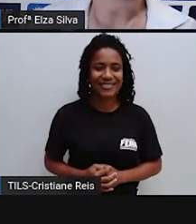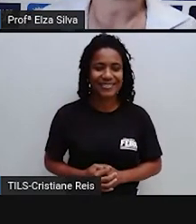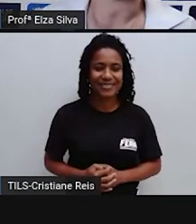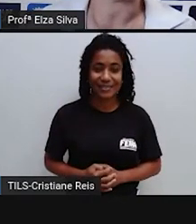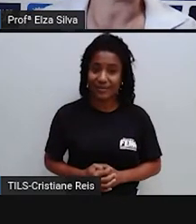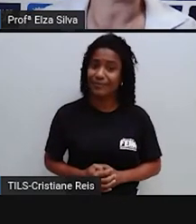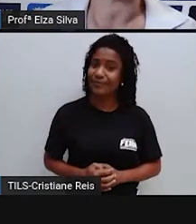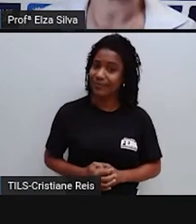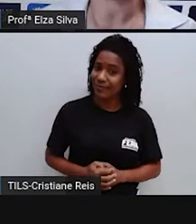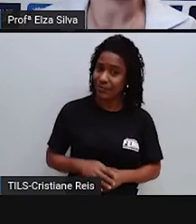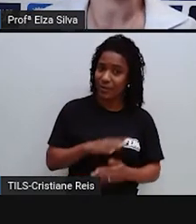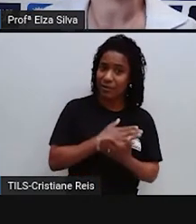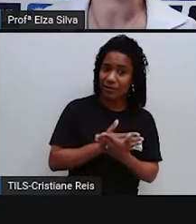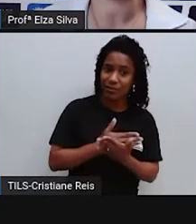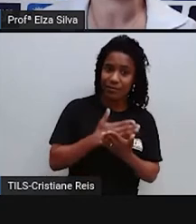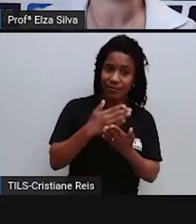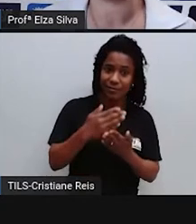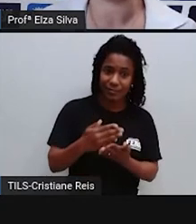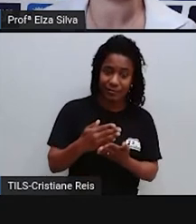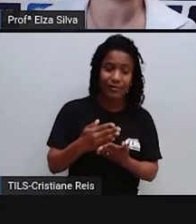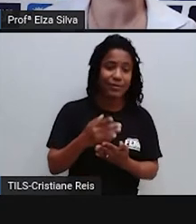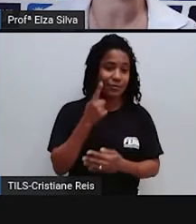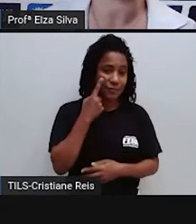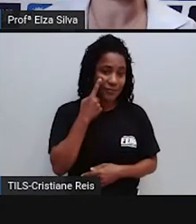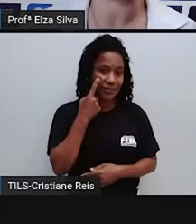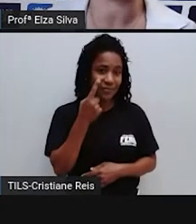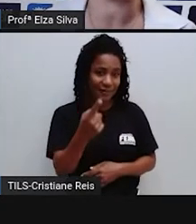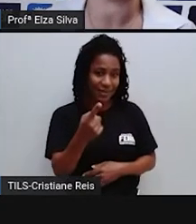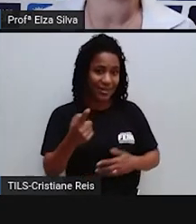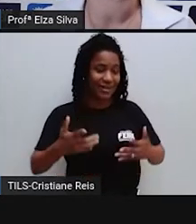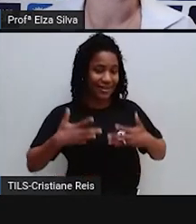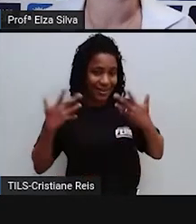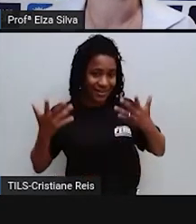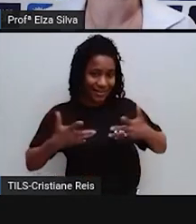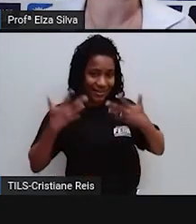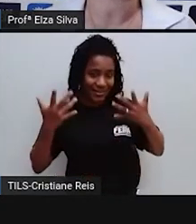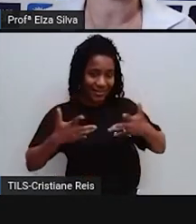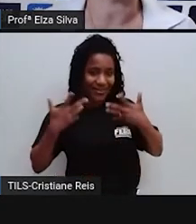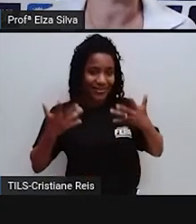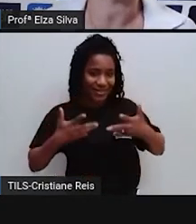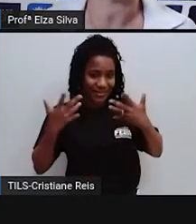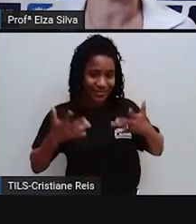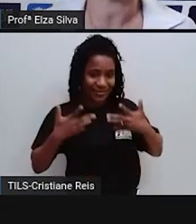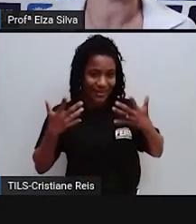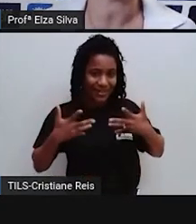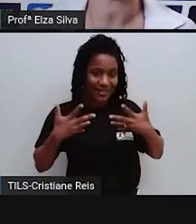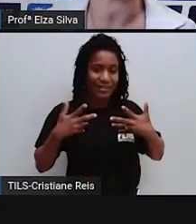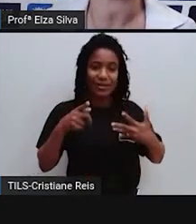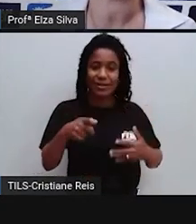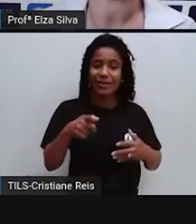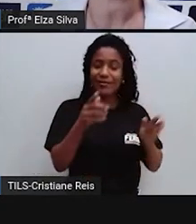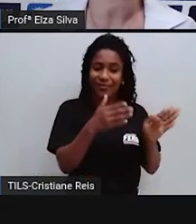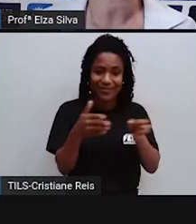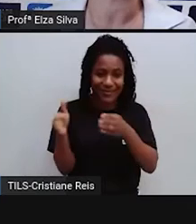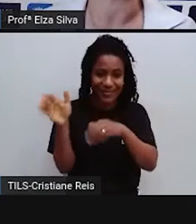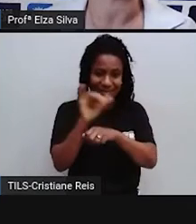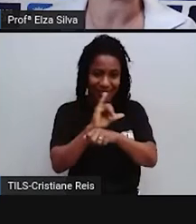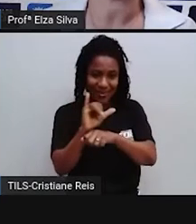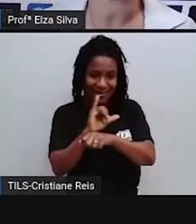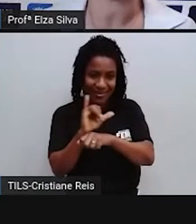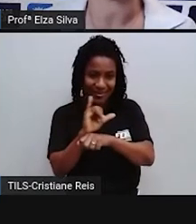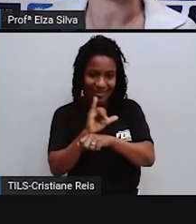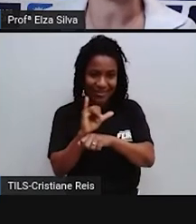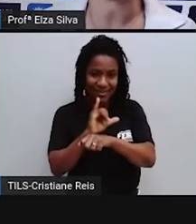E para começar, vamos começar hoje de uma maneira muito animada. Então, ouvir e assistir esta